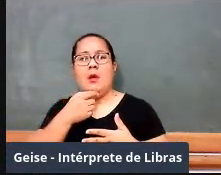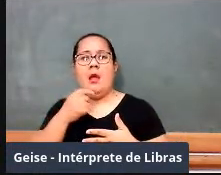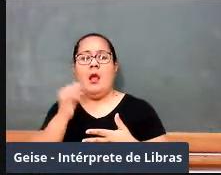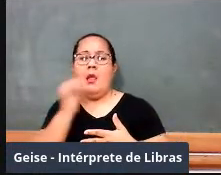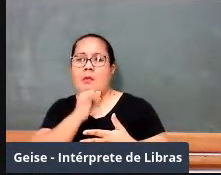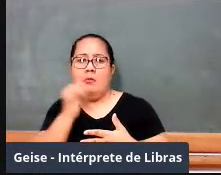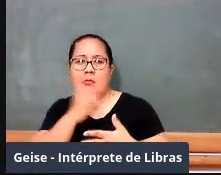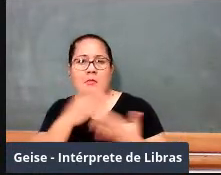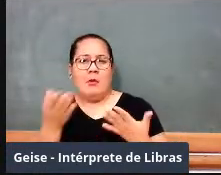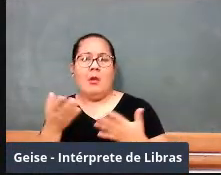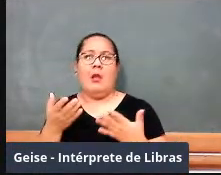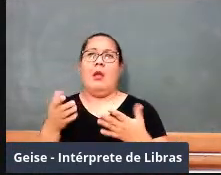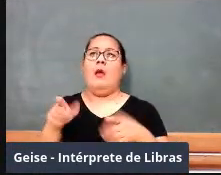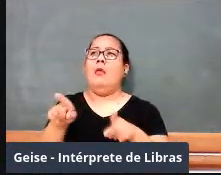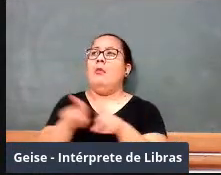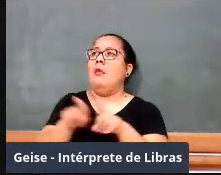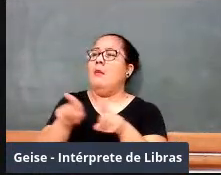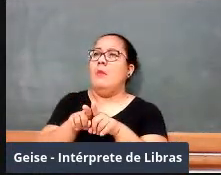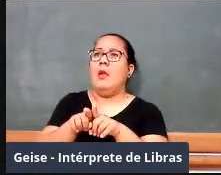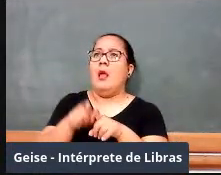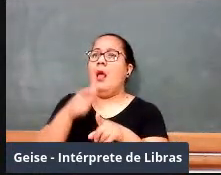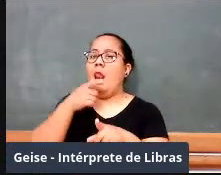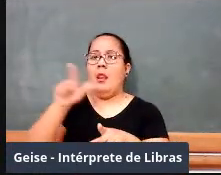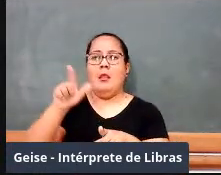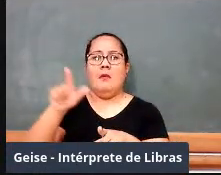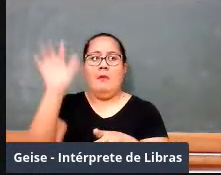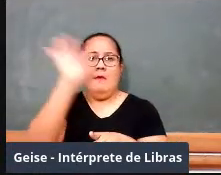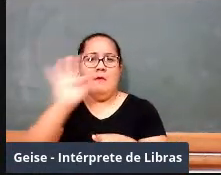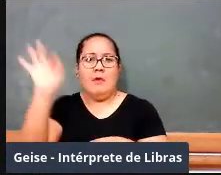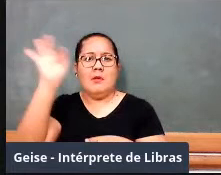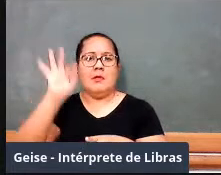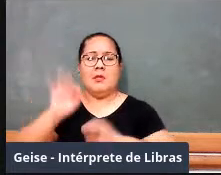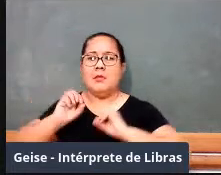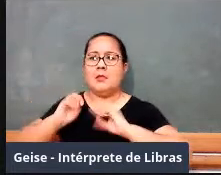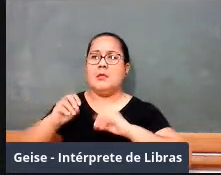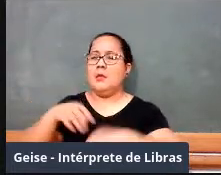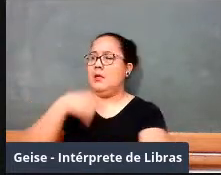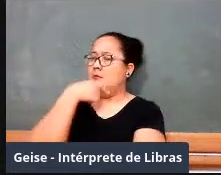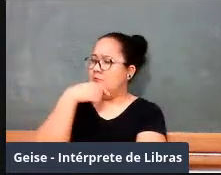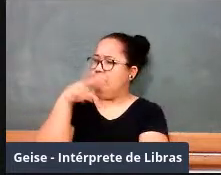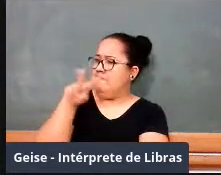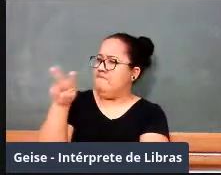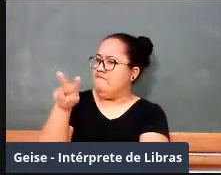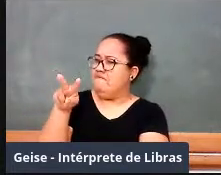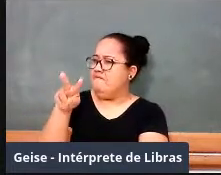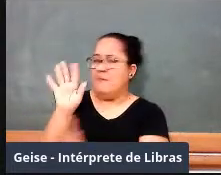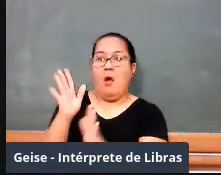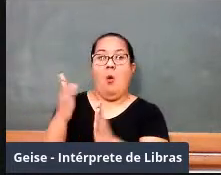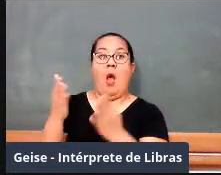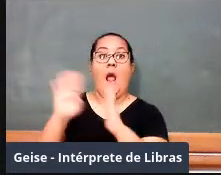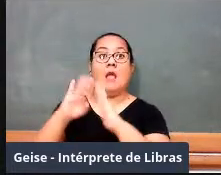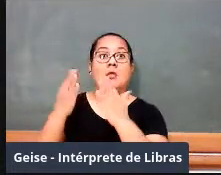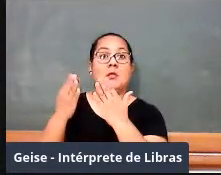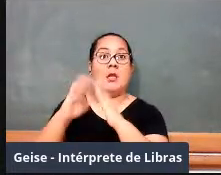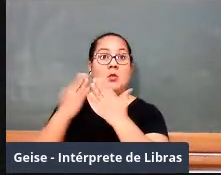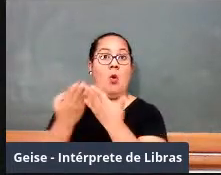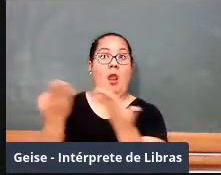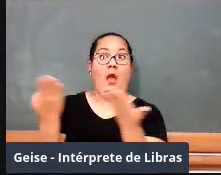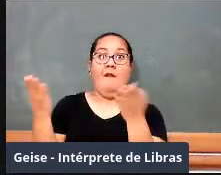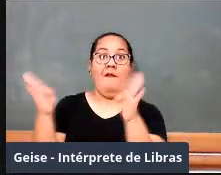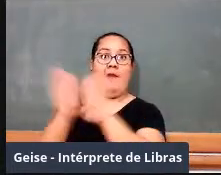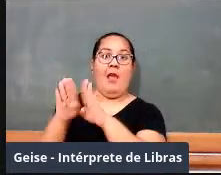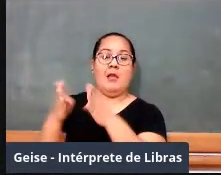algumas escolas. E aí, o que ele faz? Ele fecha as escolas, obriga todas as escolas a